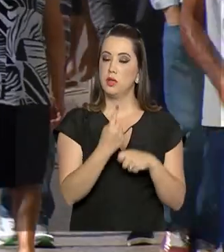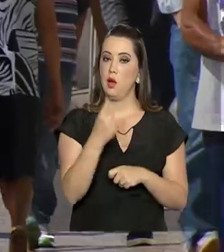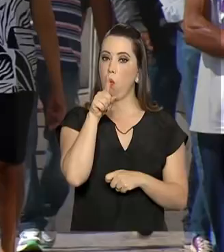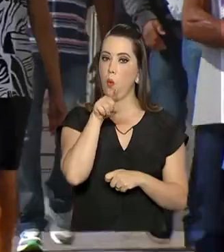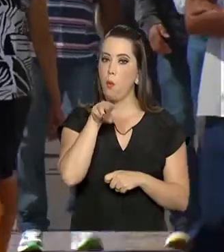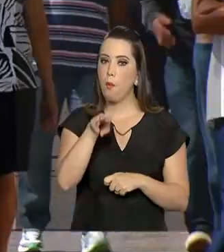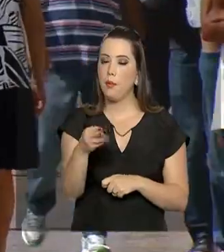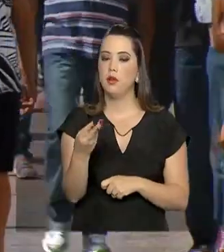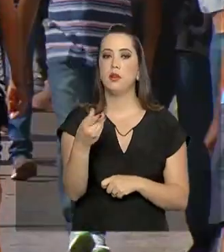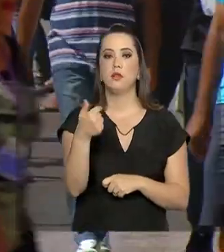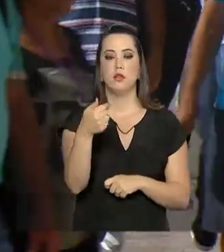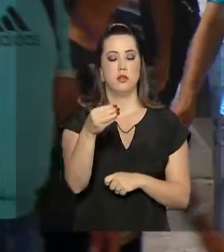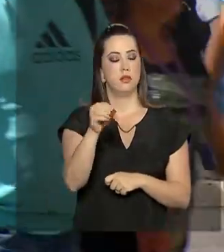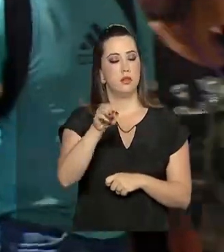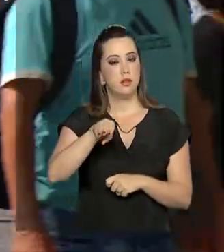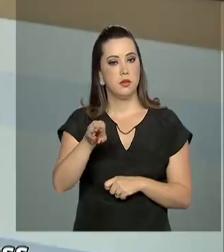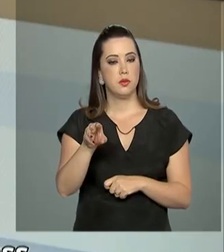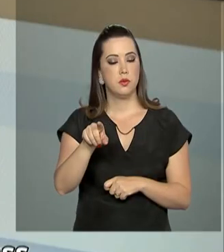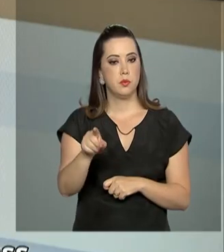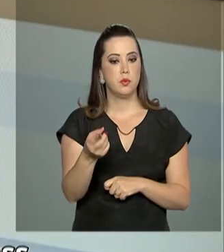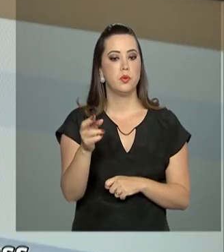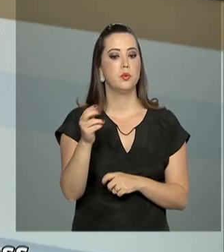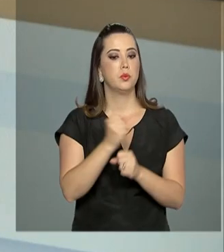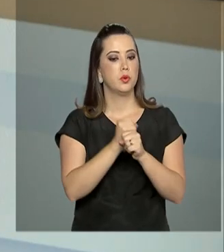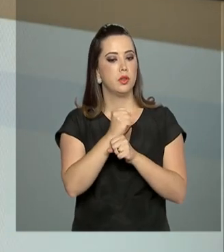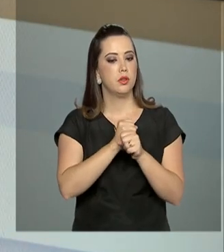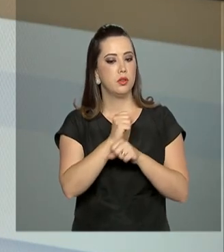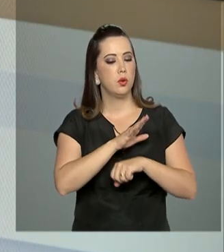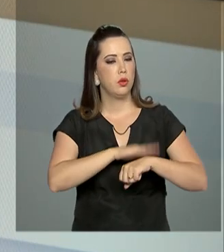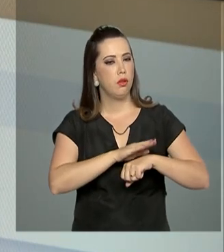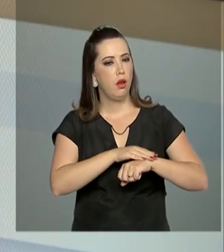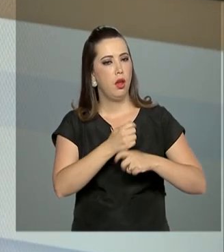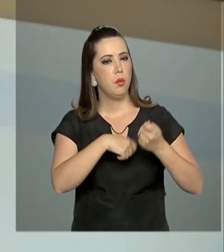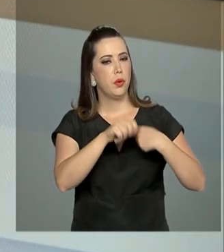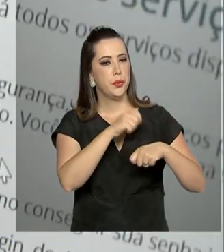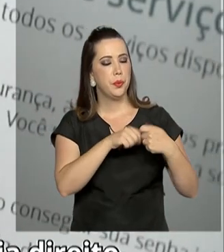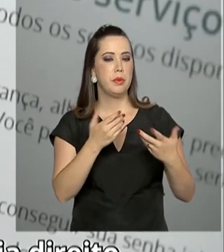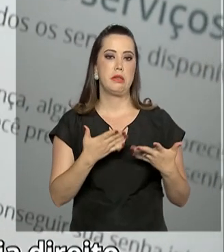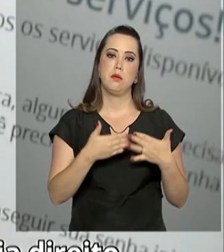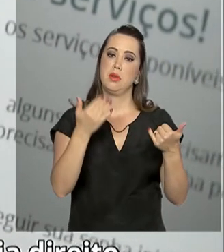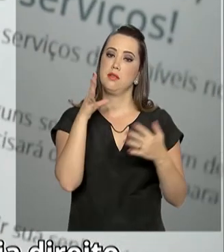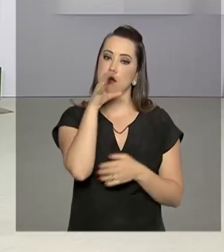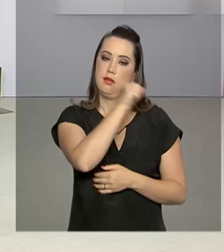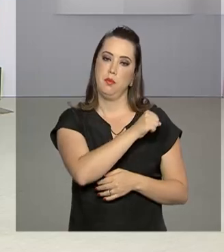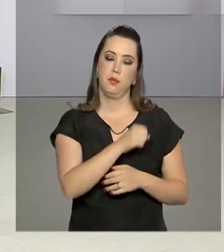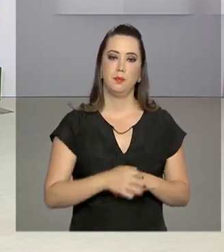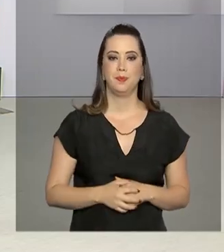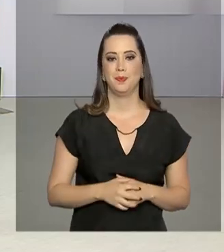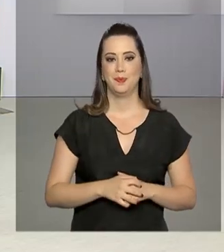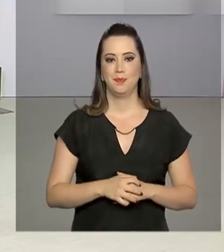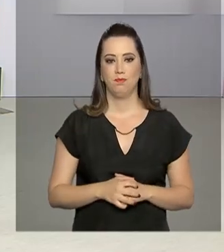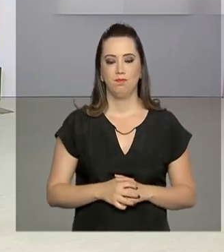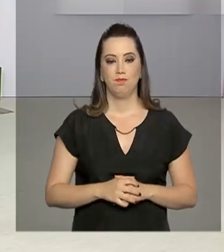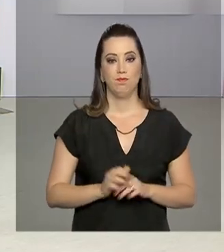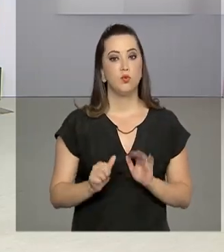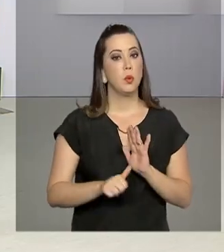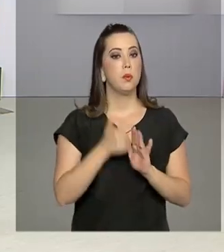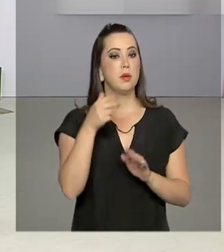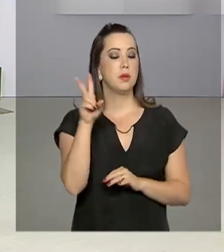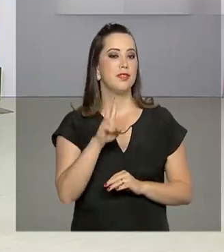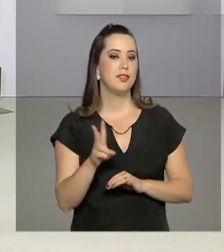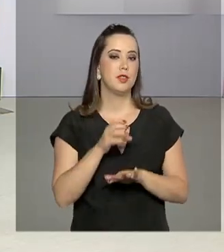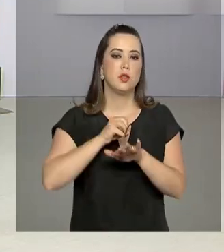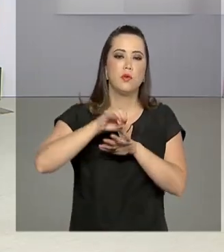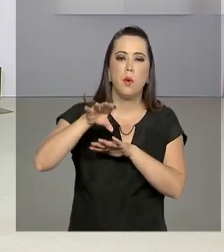para a União e para a sociedade, além de poupar o tempo de quem precisa dos serviços. Pela